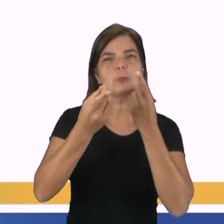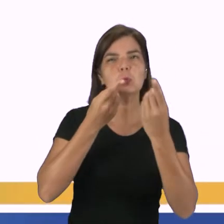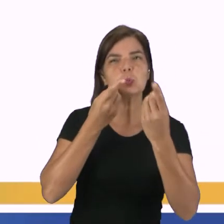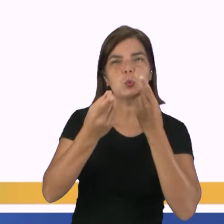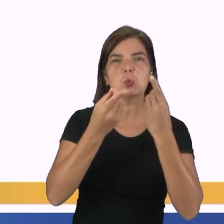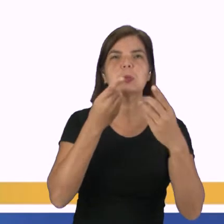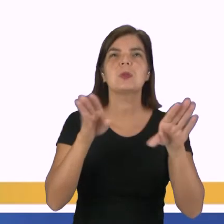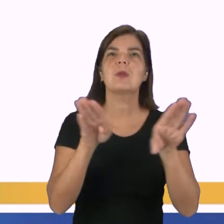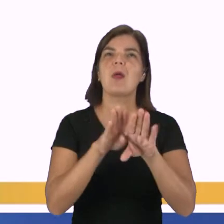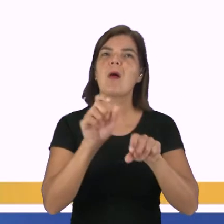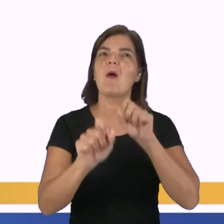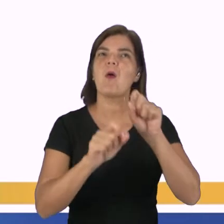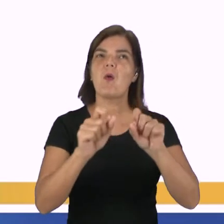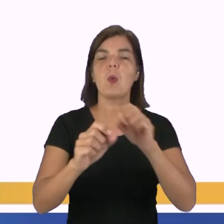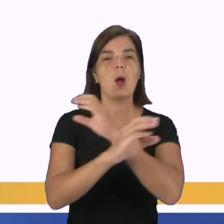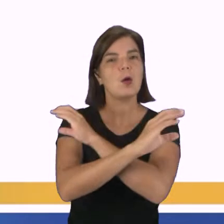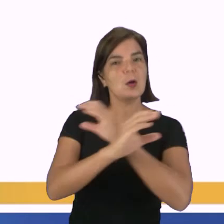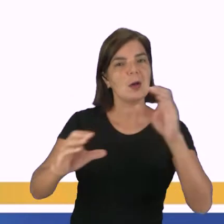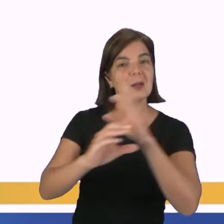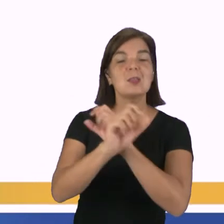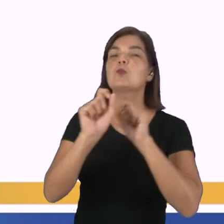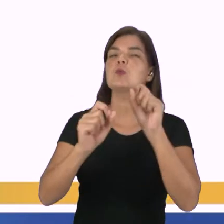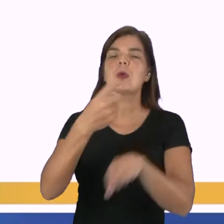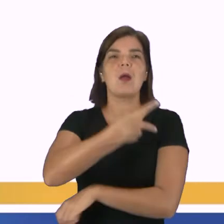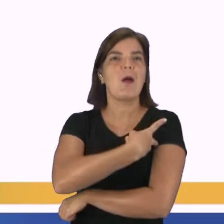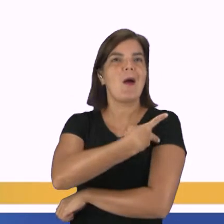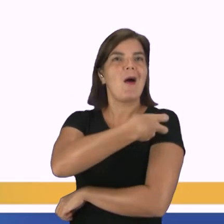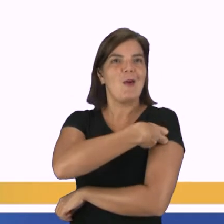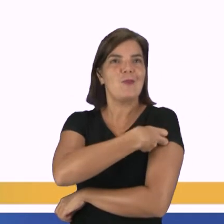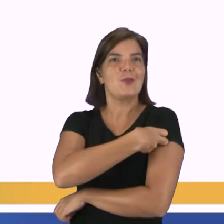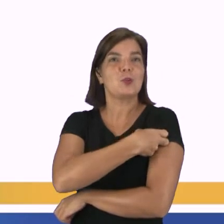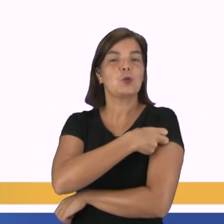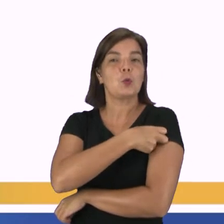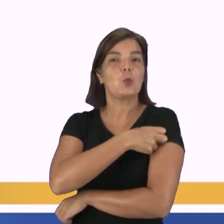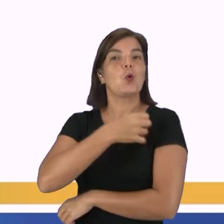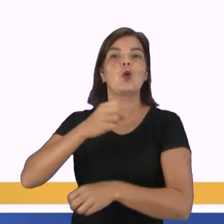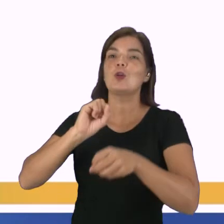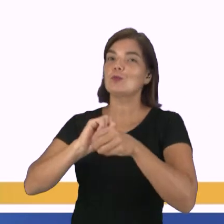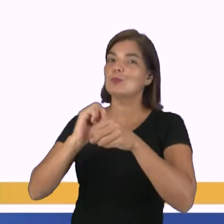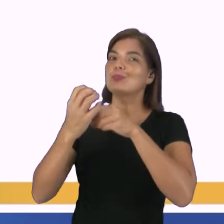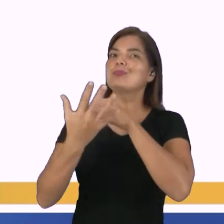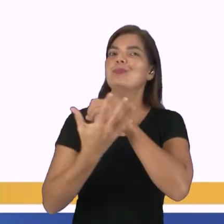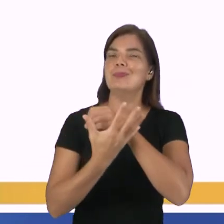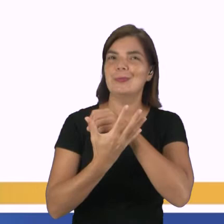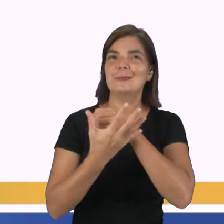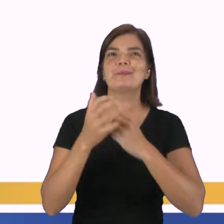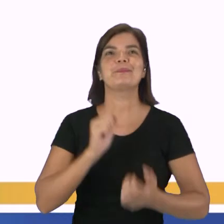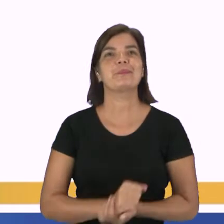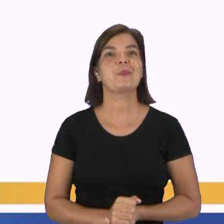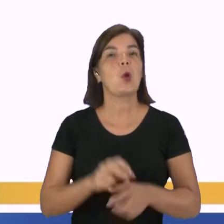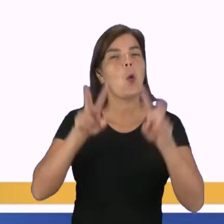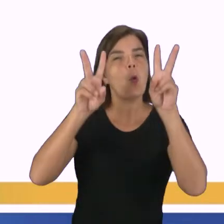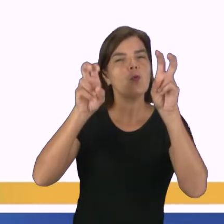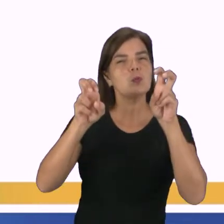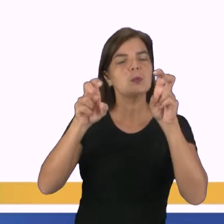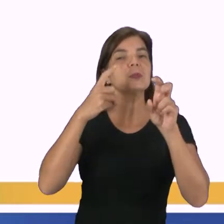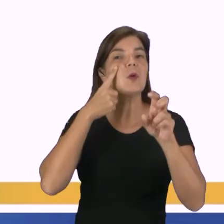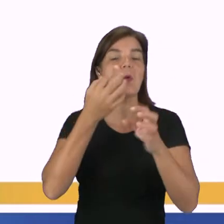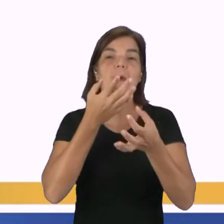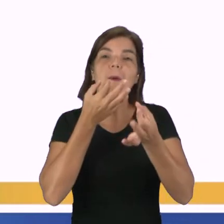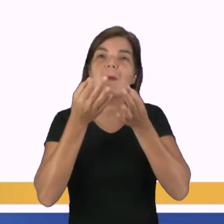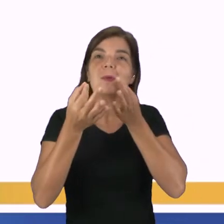últimos dias é a confiabilidade da vacina contra o vírus da covid-19. O assunto divide